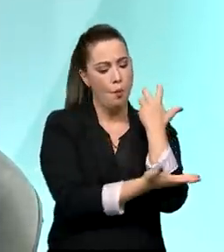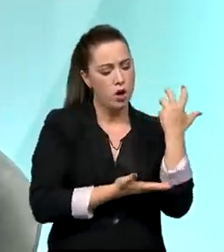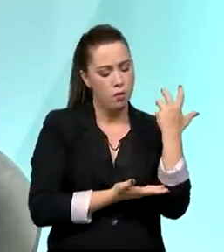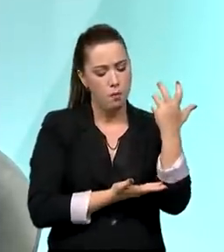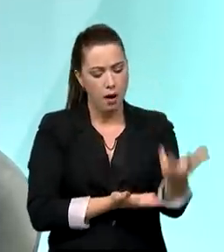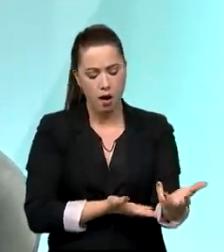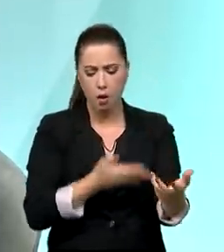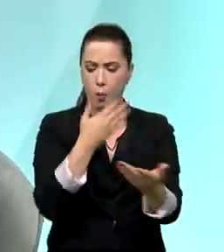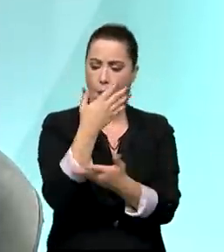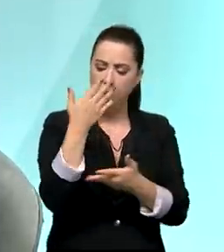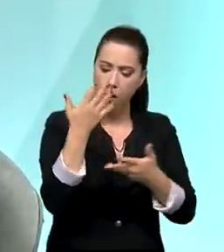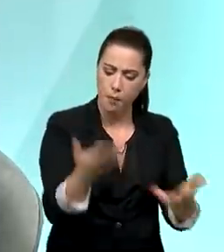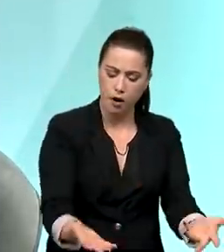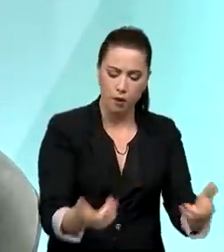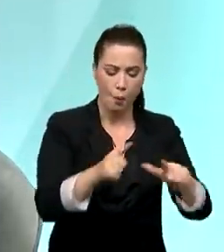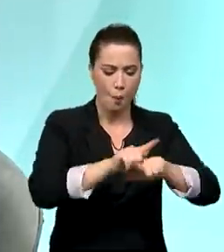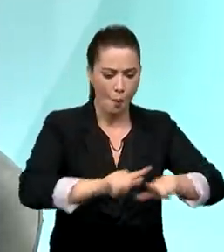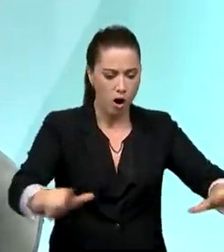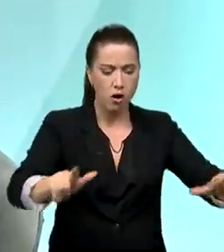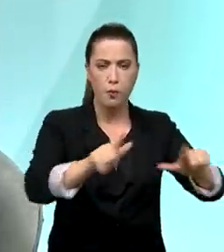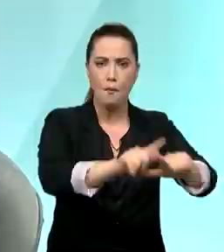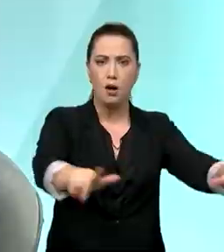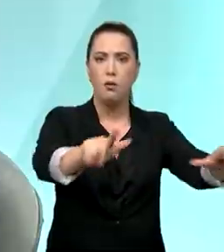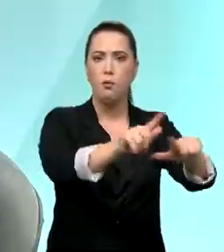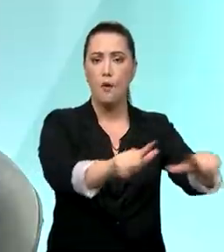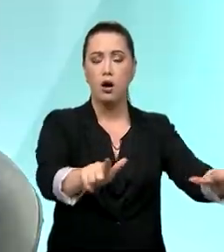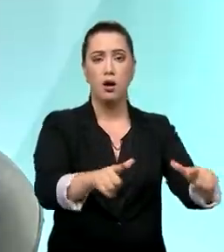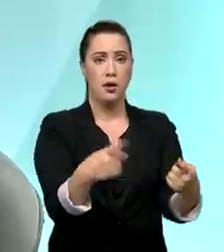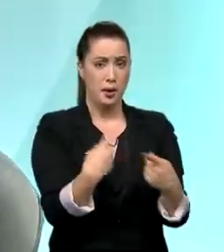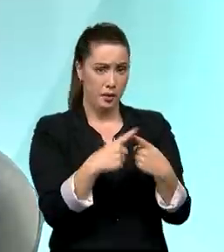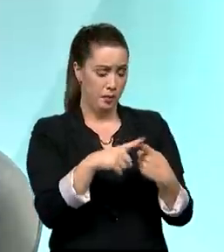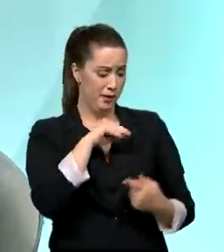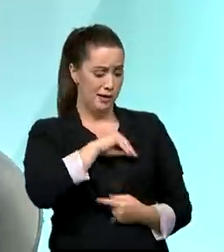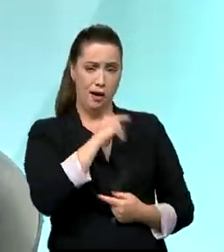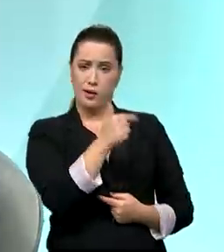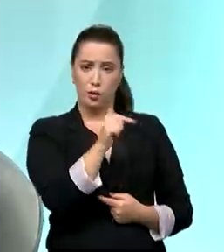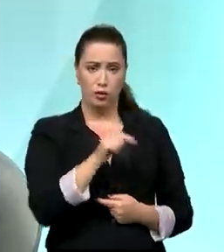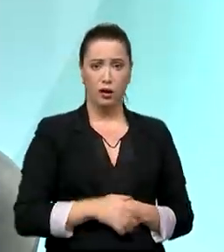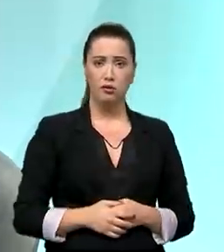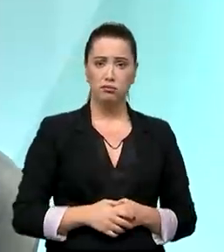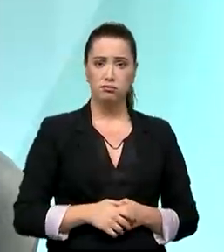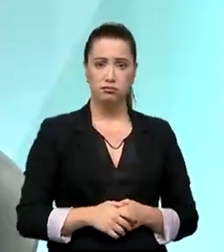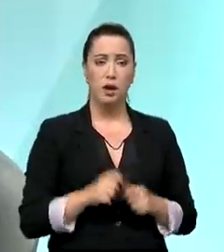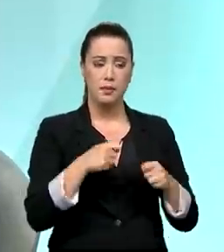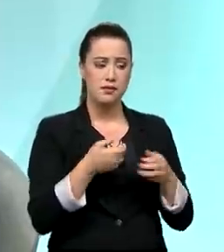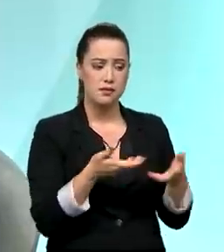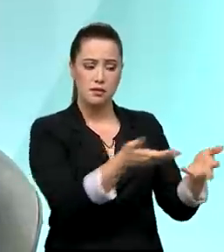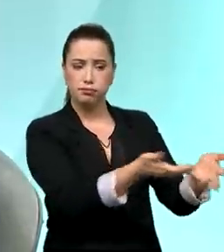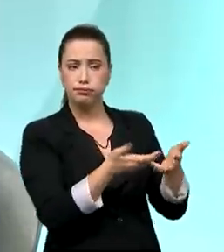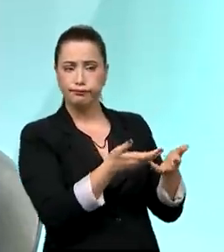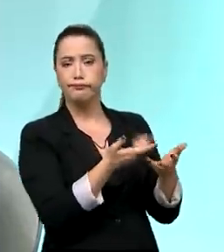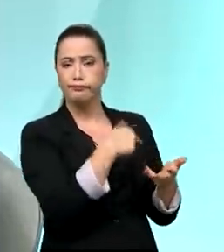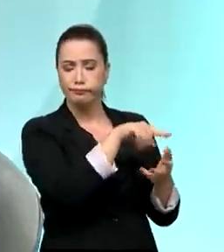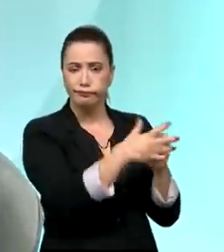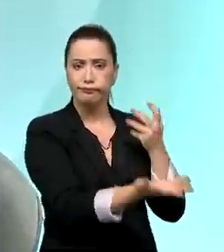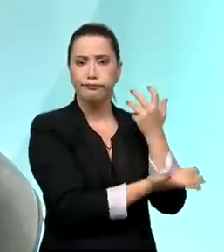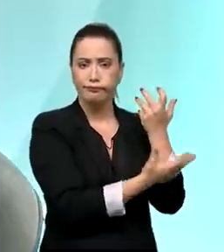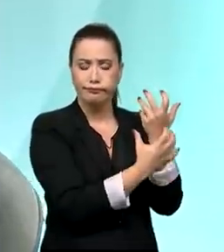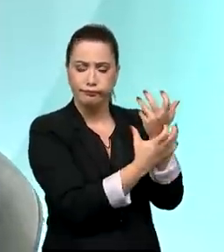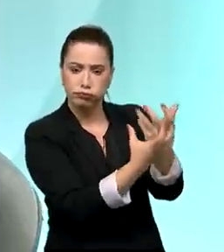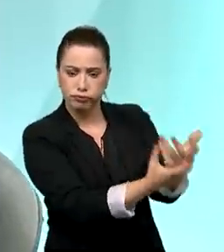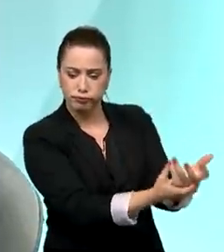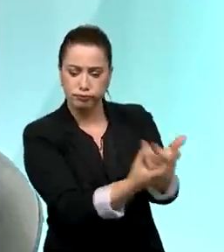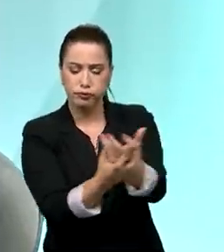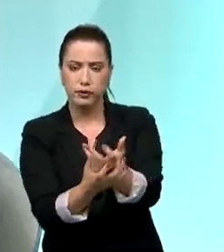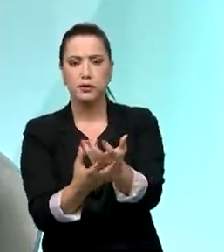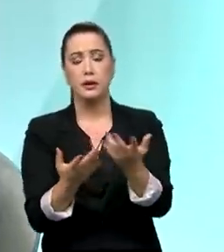vai derrubar as árvores e vai claramente, porque é a sobrevivência. E isso é muito importante também nessa parte